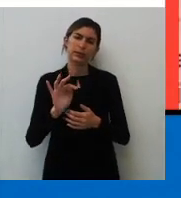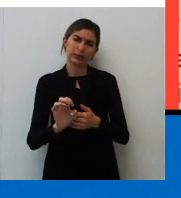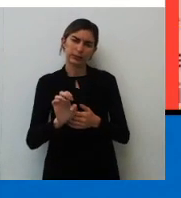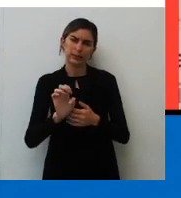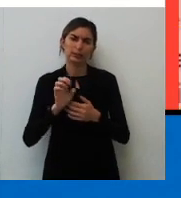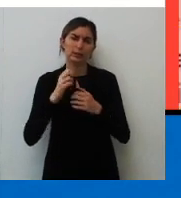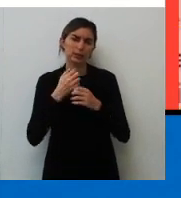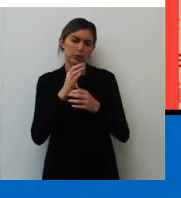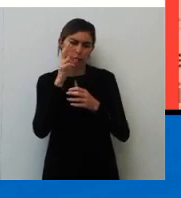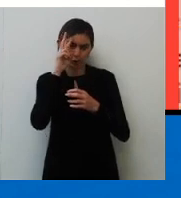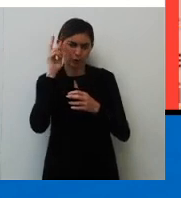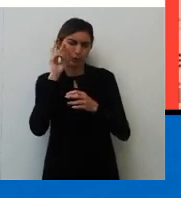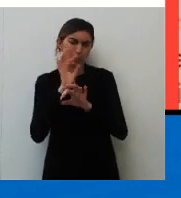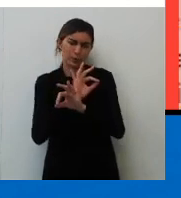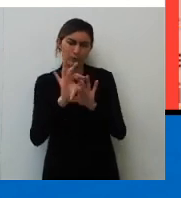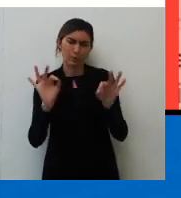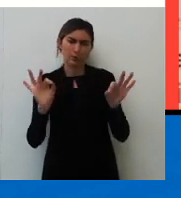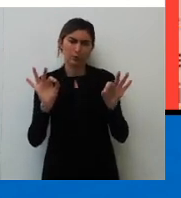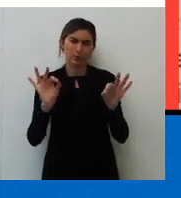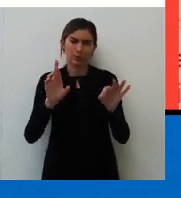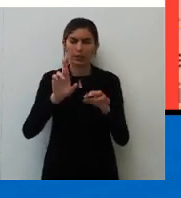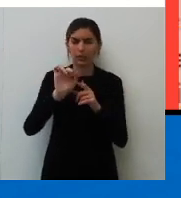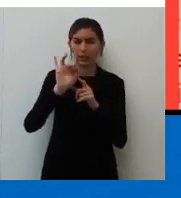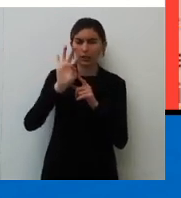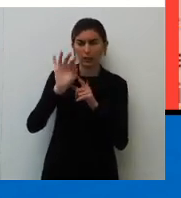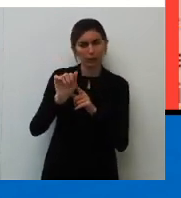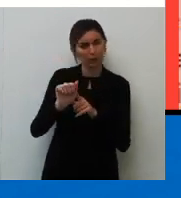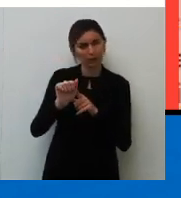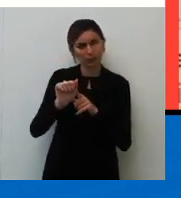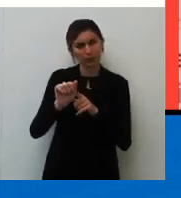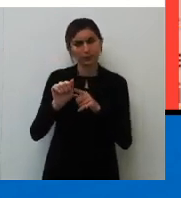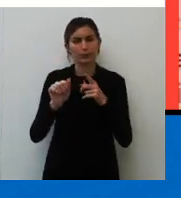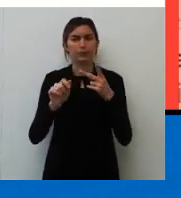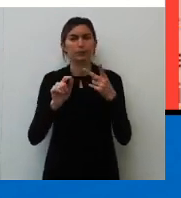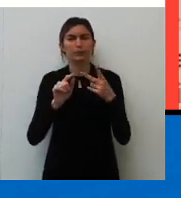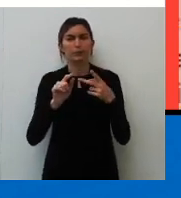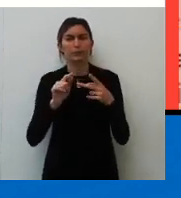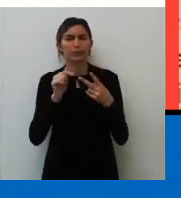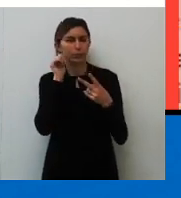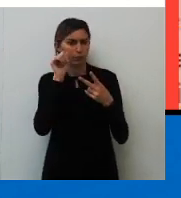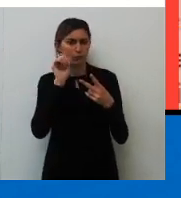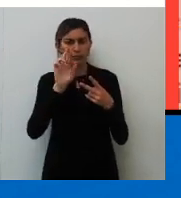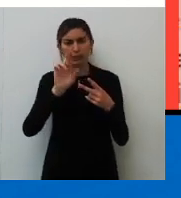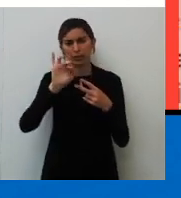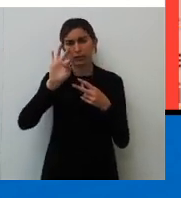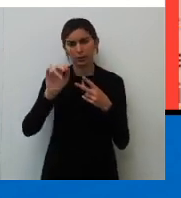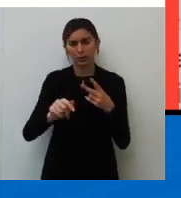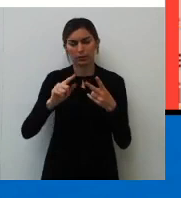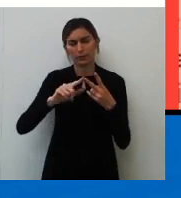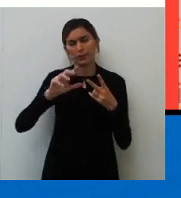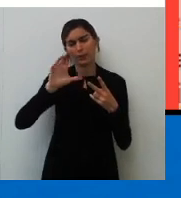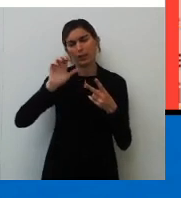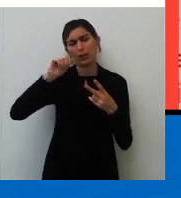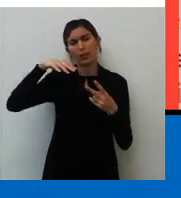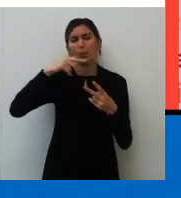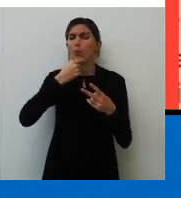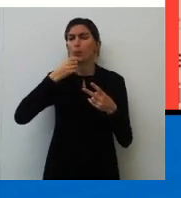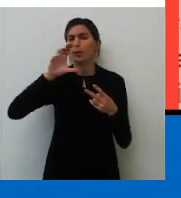maravilhosa entre Rita, esqueci o nome do outro, Rita, Camilo